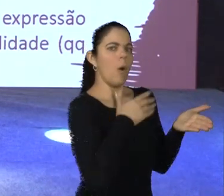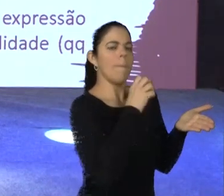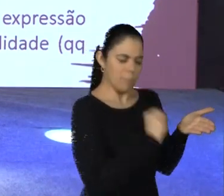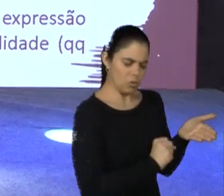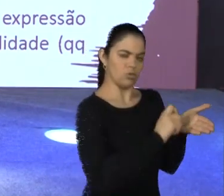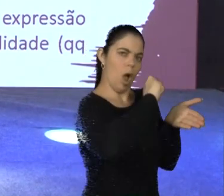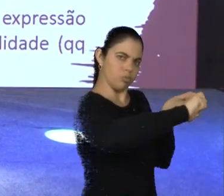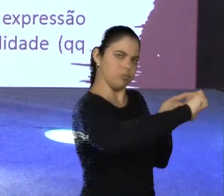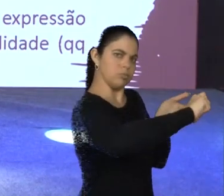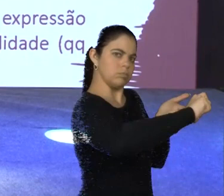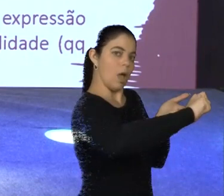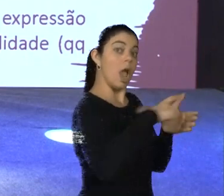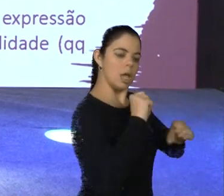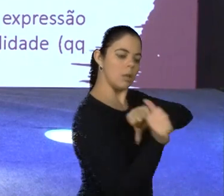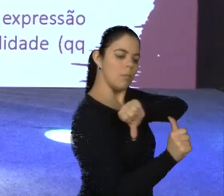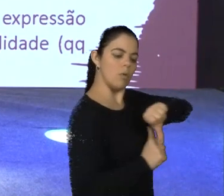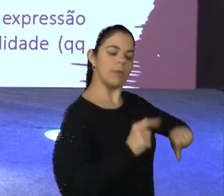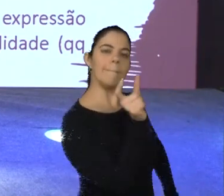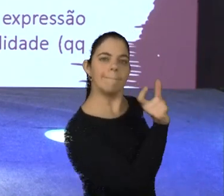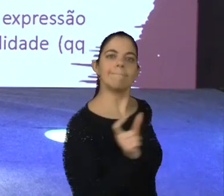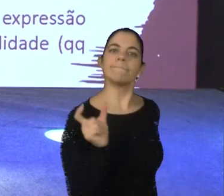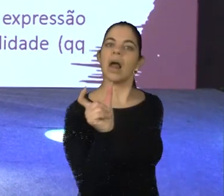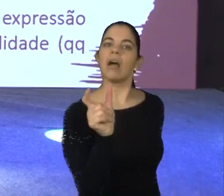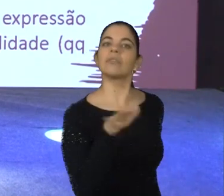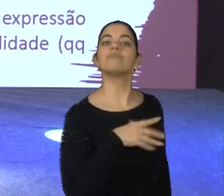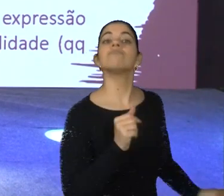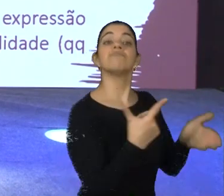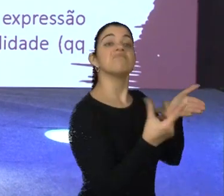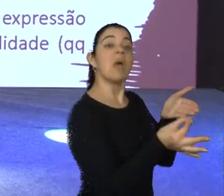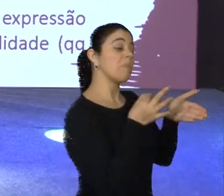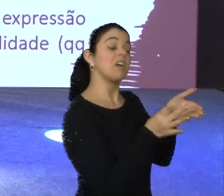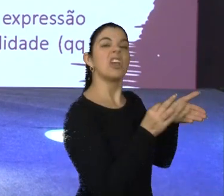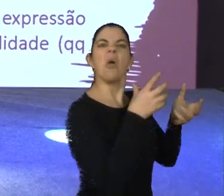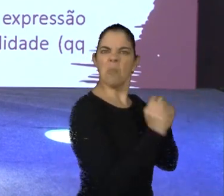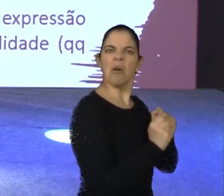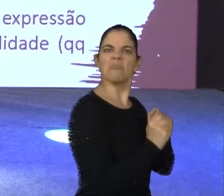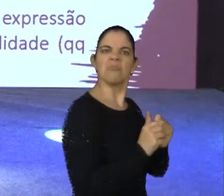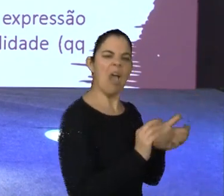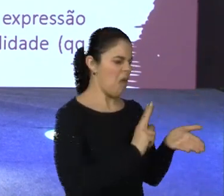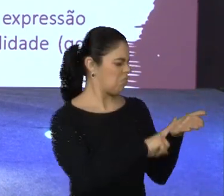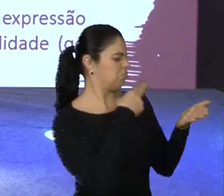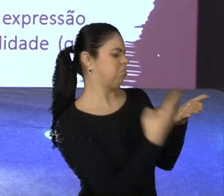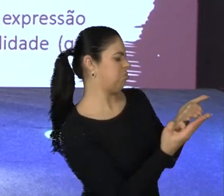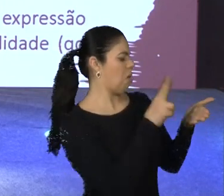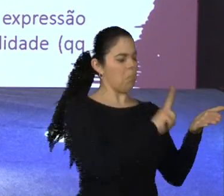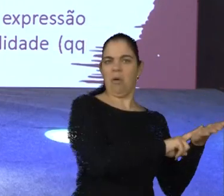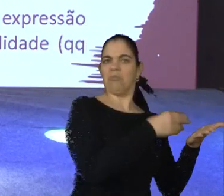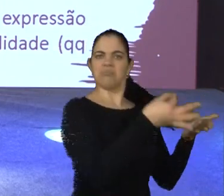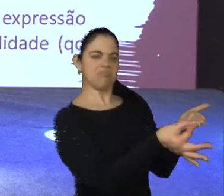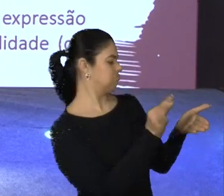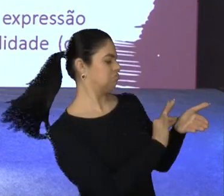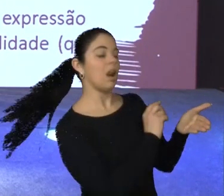palavra, pular uma página, mudar, inverter a sequência da leitura, ler com uma entonação diferente,